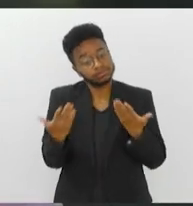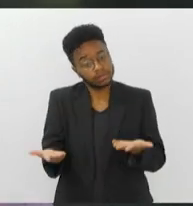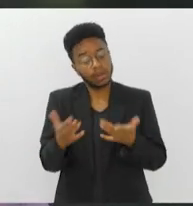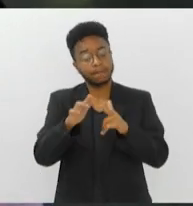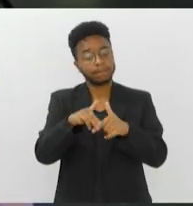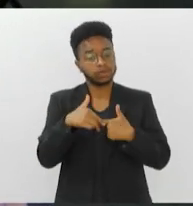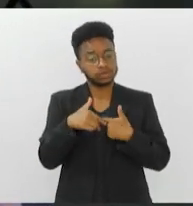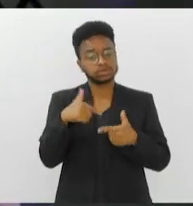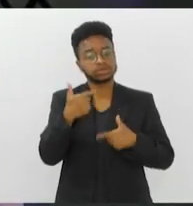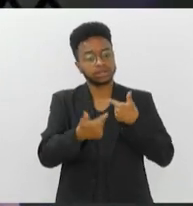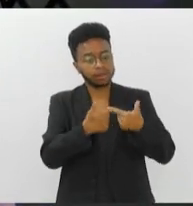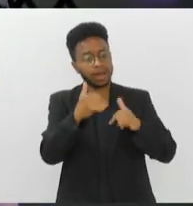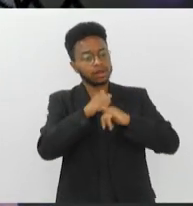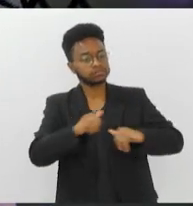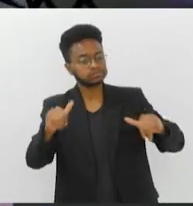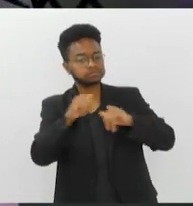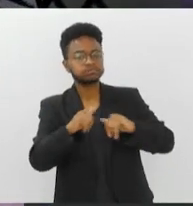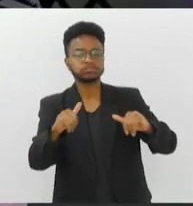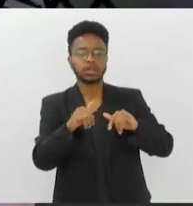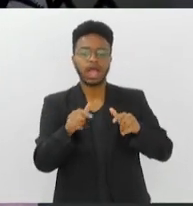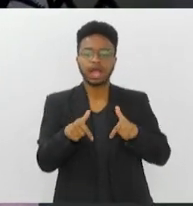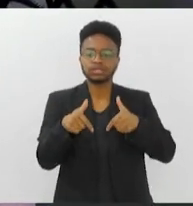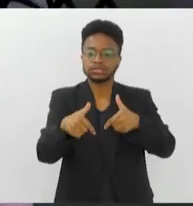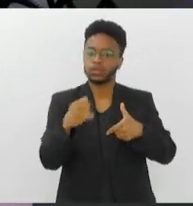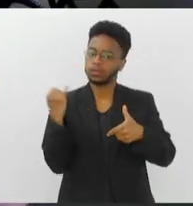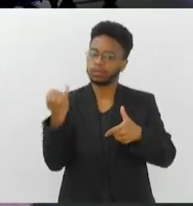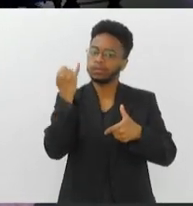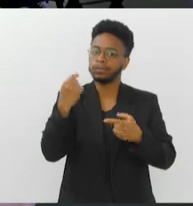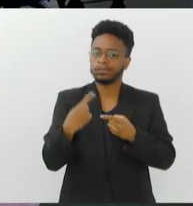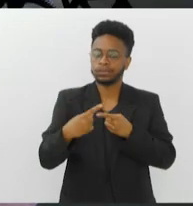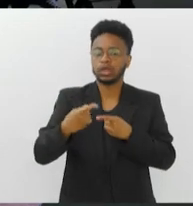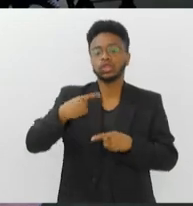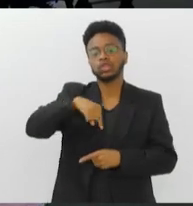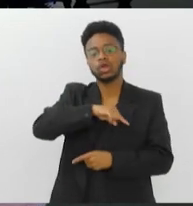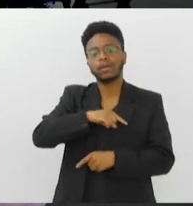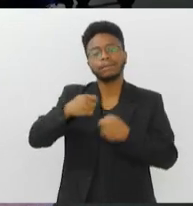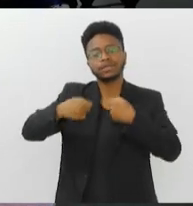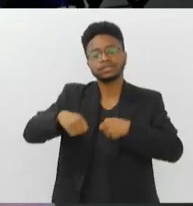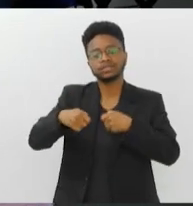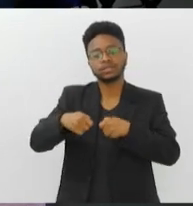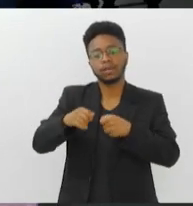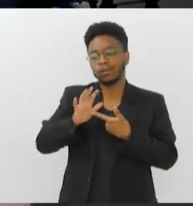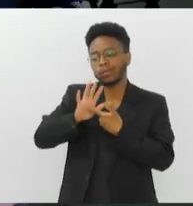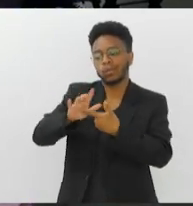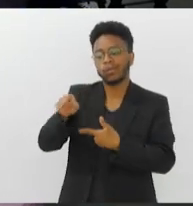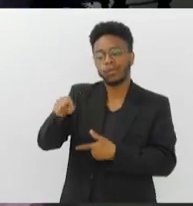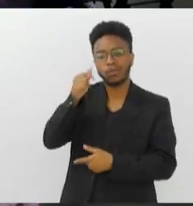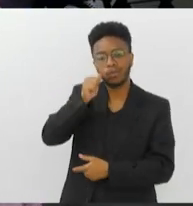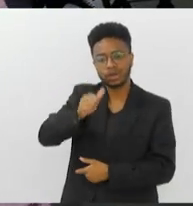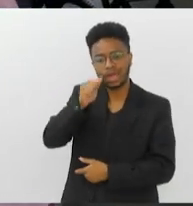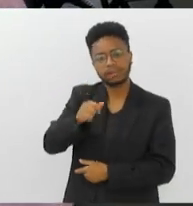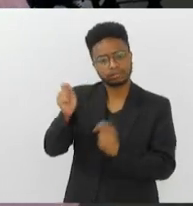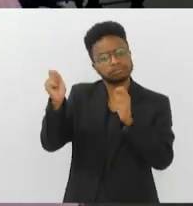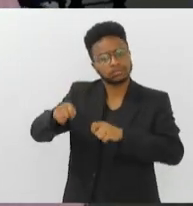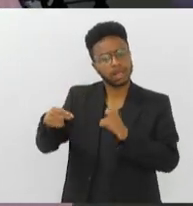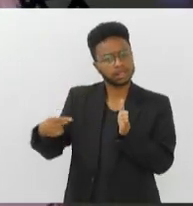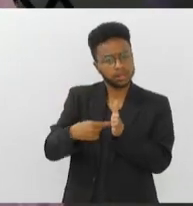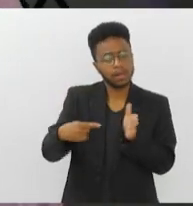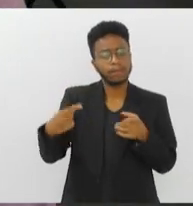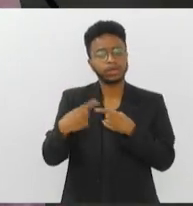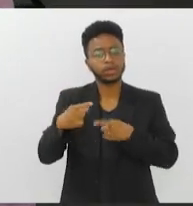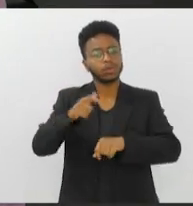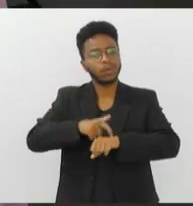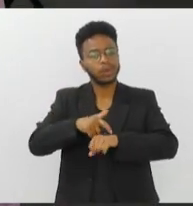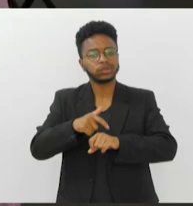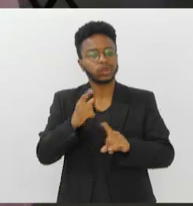isso, esses trabalhos, essas ações são tão importantes, porque a gente precisa preparar essa mulher para que ela faça a denúncia, para que quando ela chegue até a autoridade,